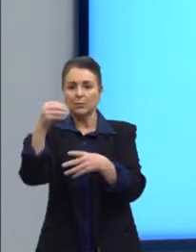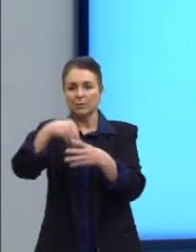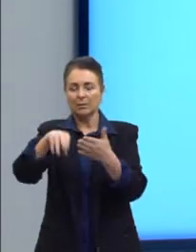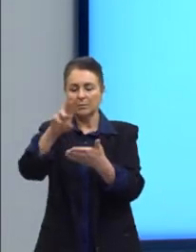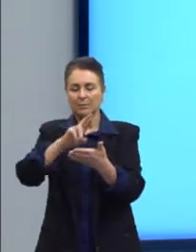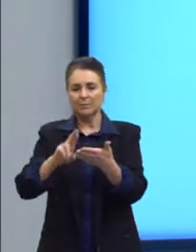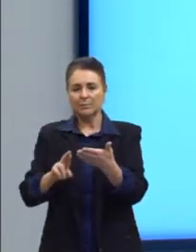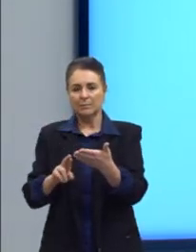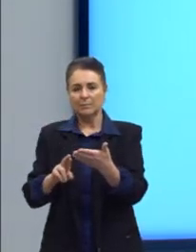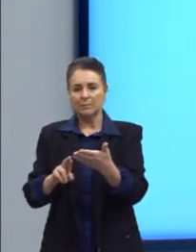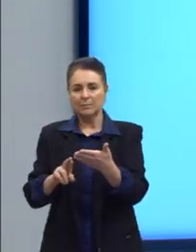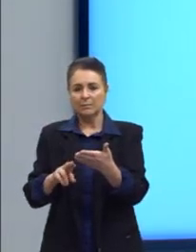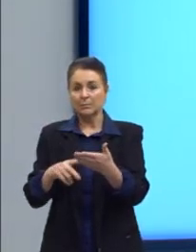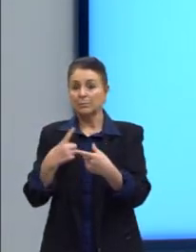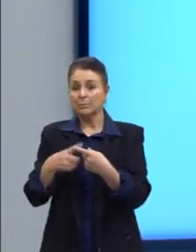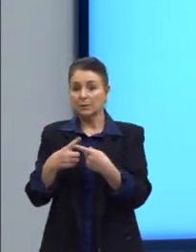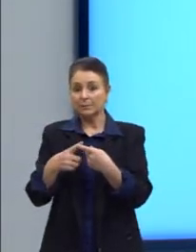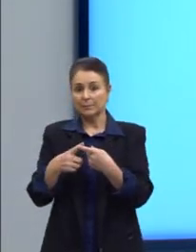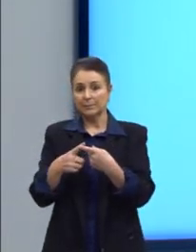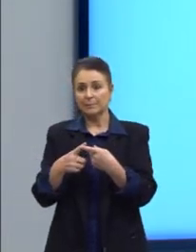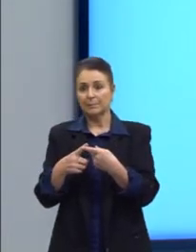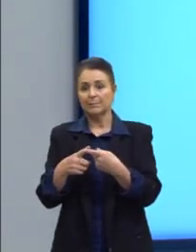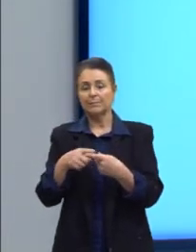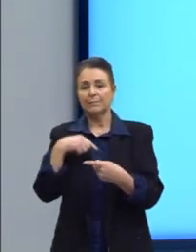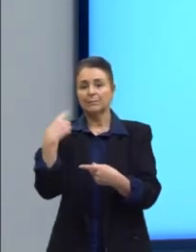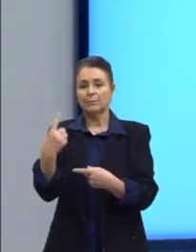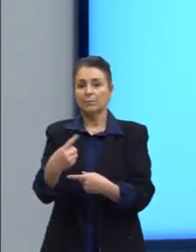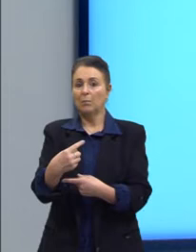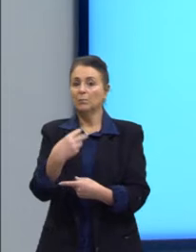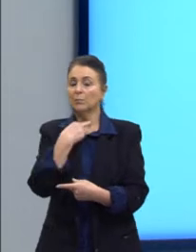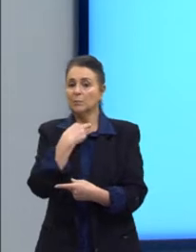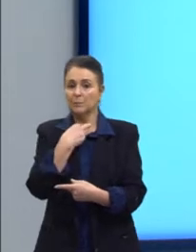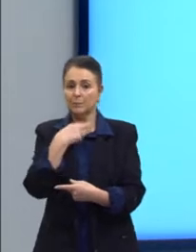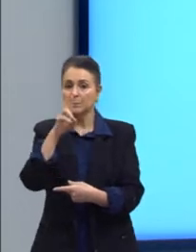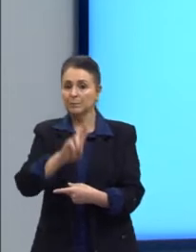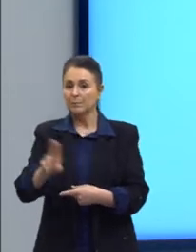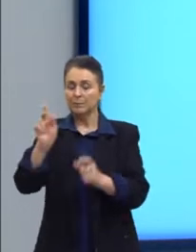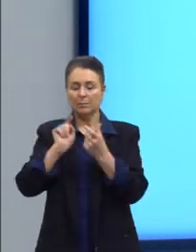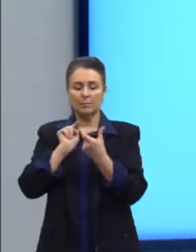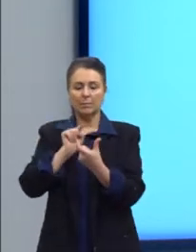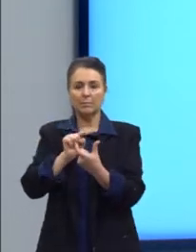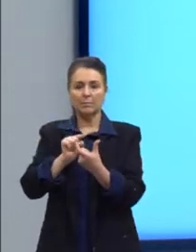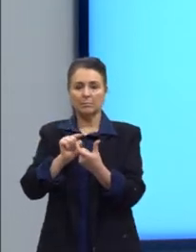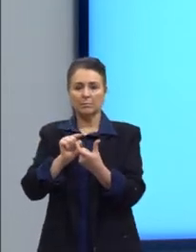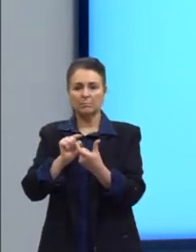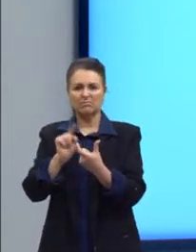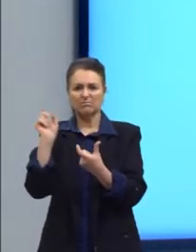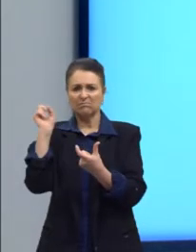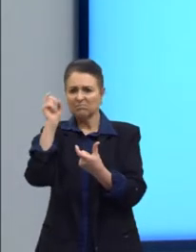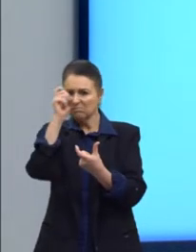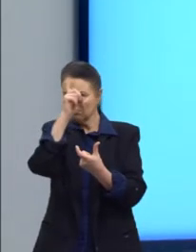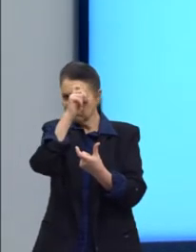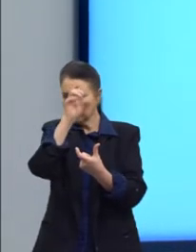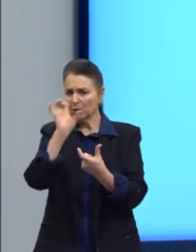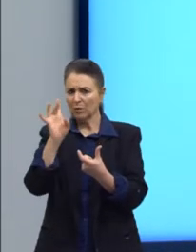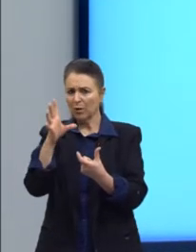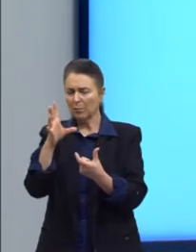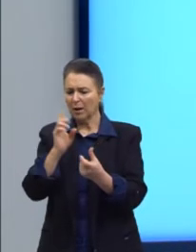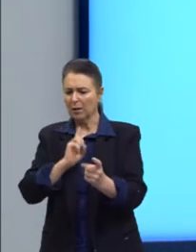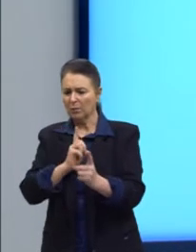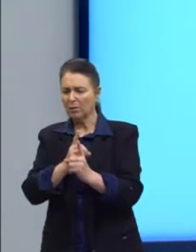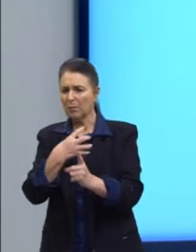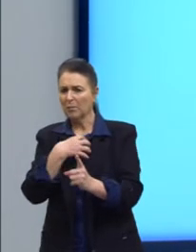trata justamente dessa questão. Que a gente não deve usar palavras difíceis para buscar a forma